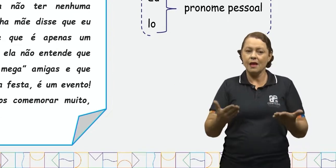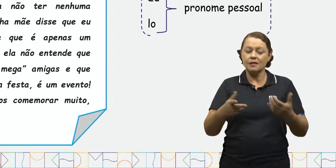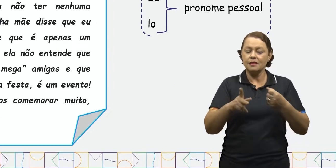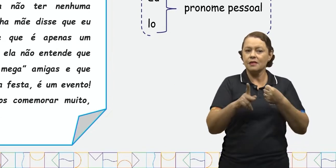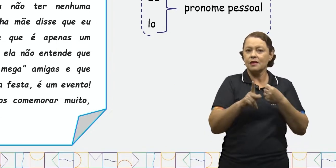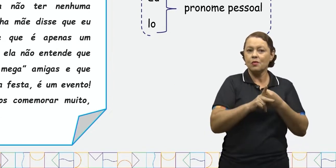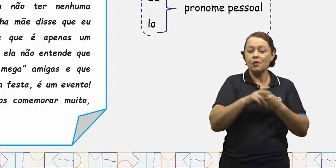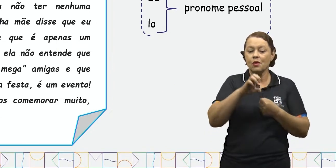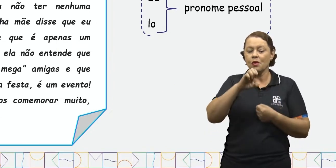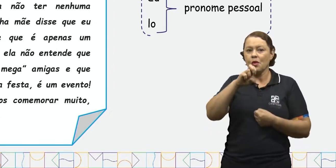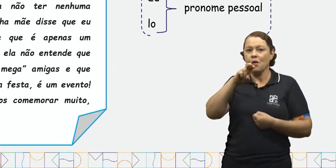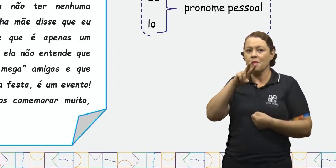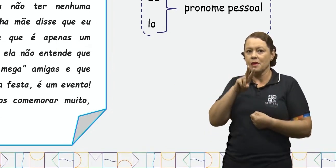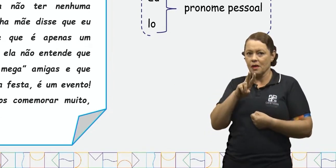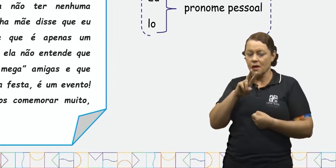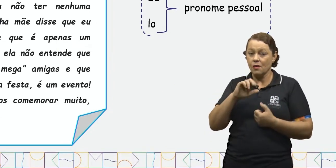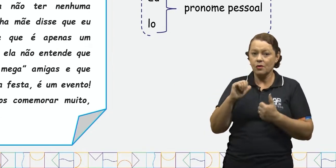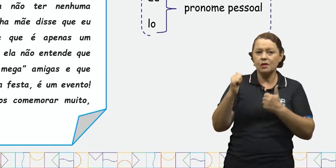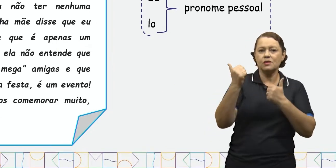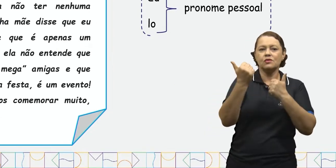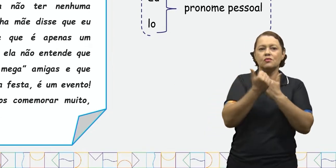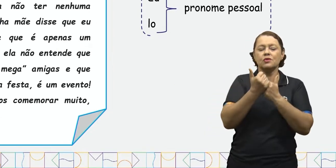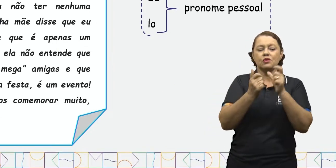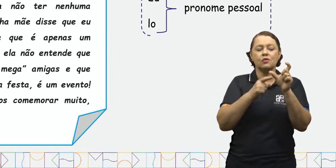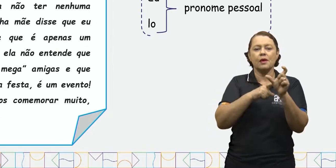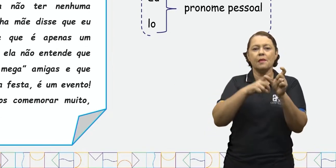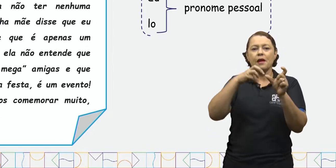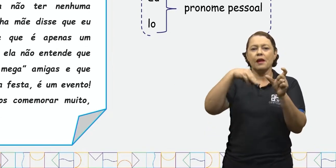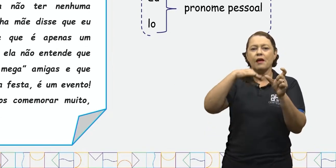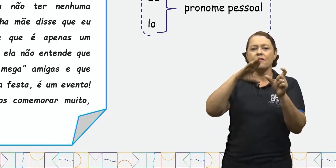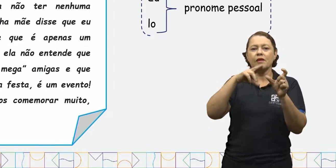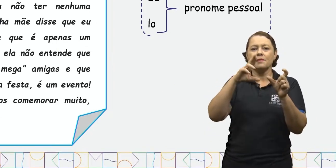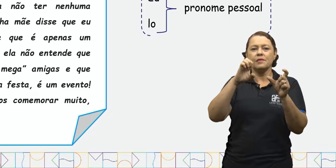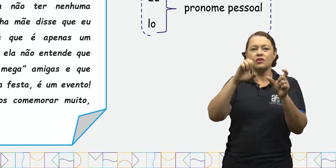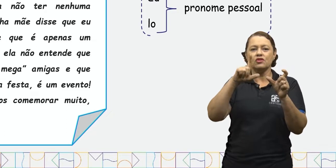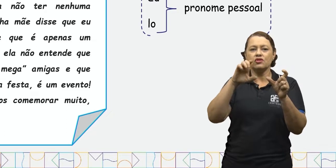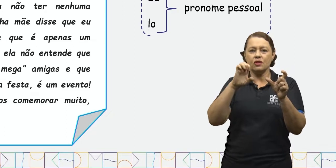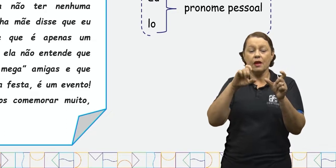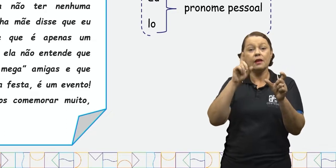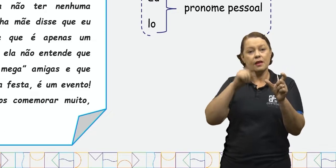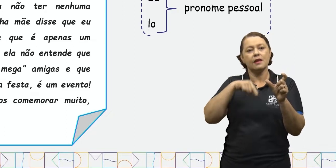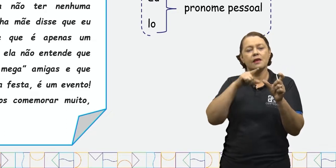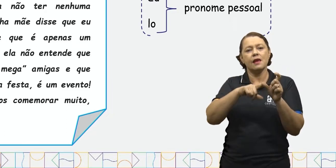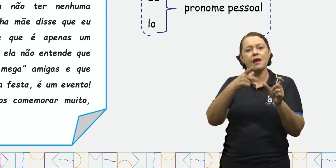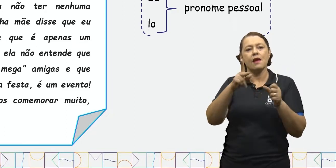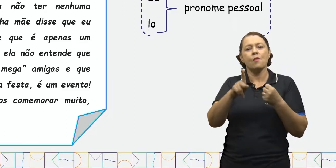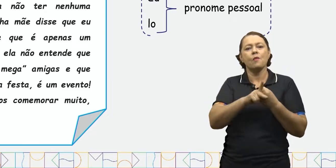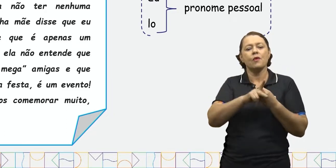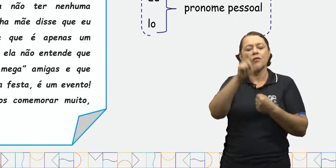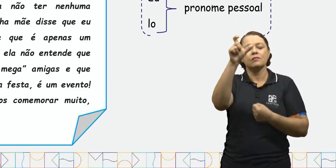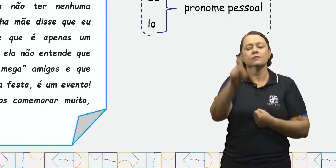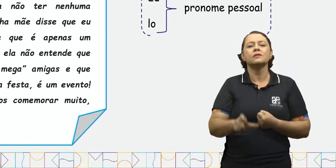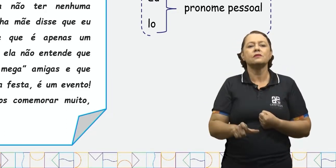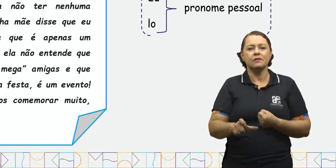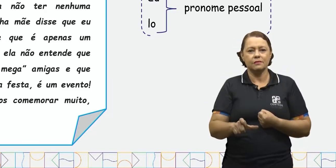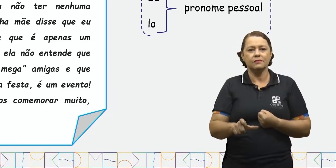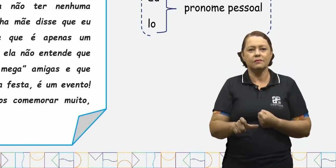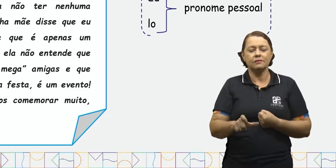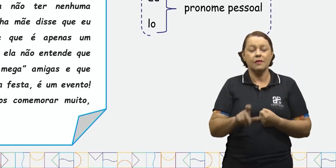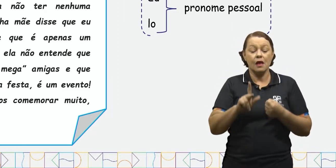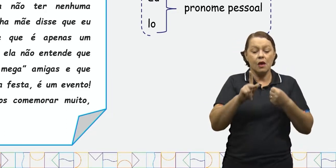pronome eu, que substitui a palavra Michele, é um pronome pessoal. O pronome seu, que